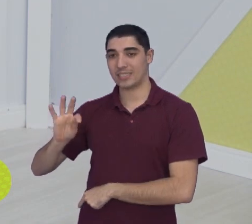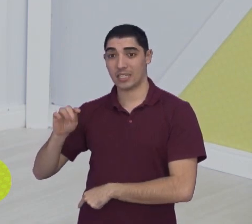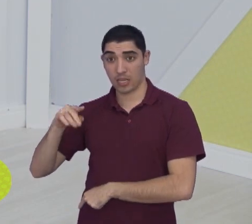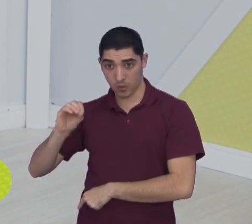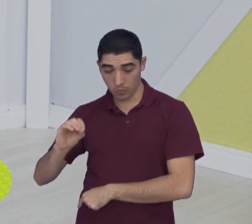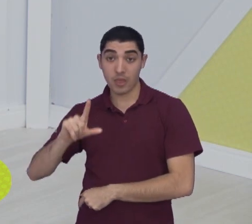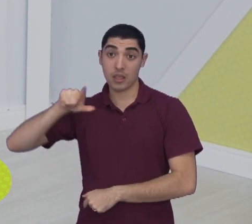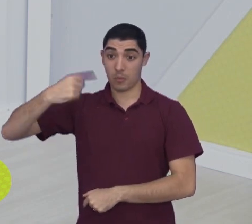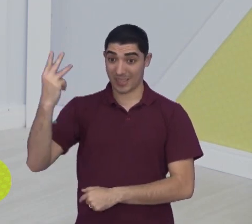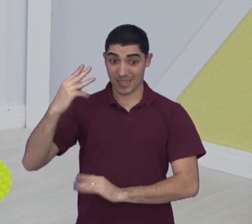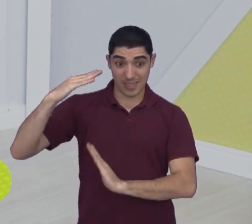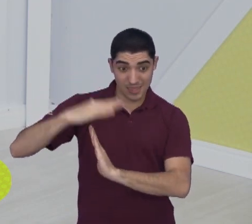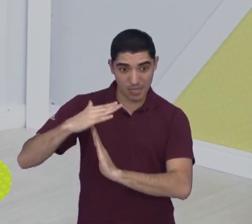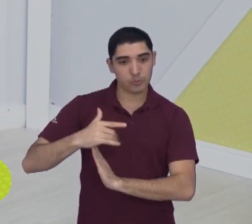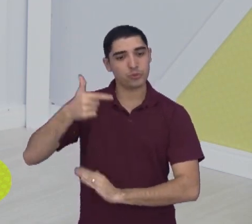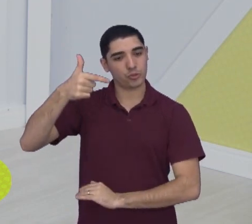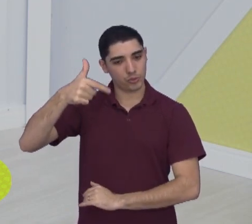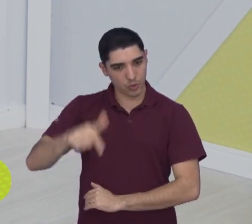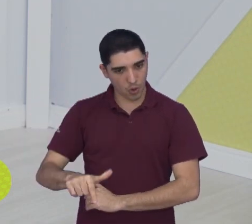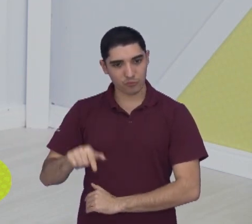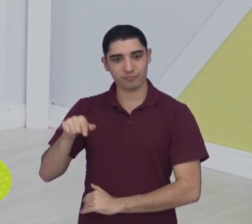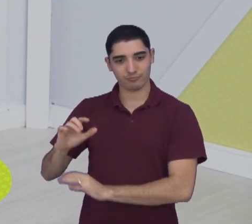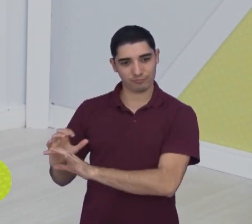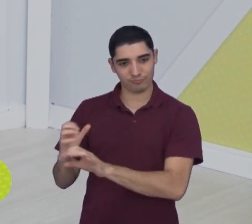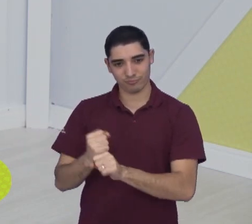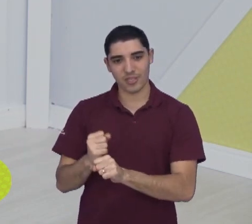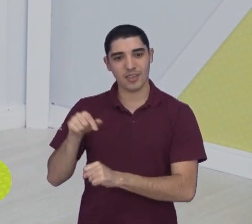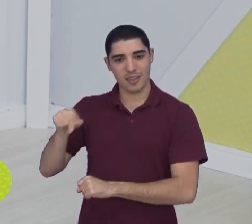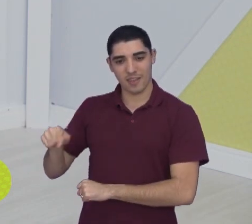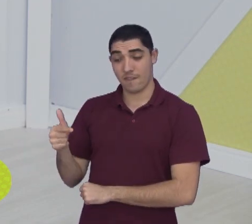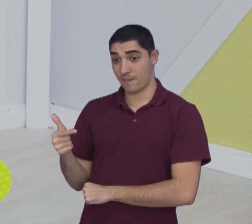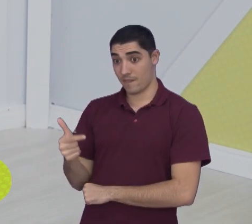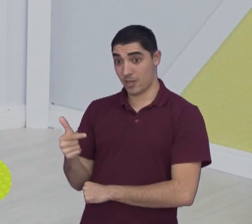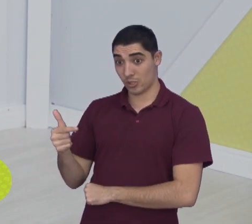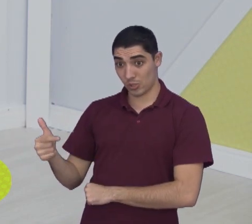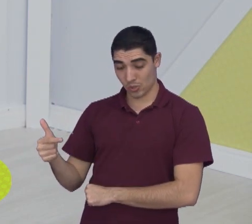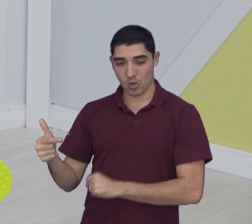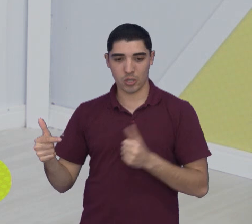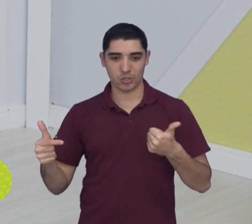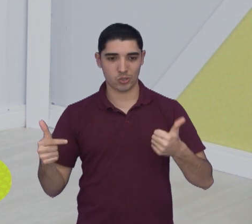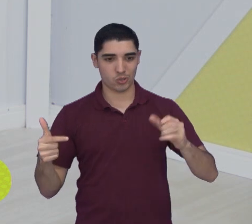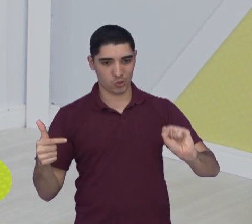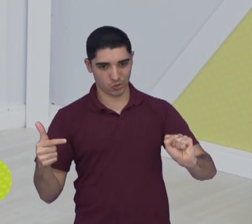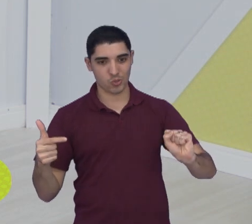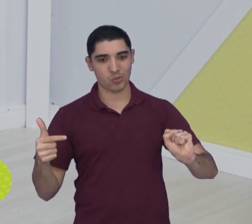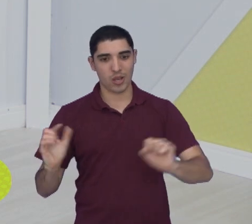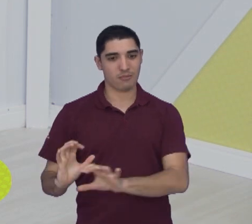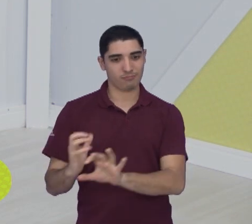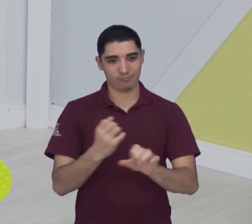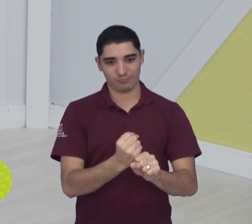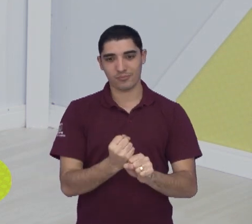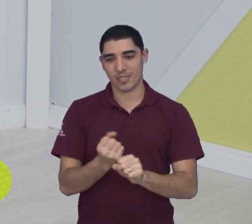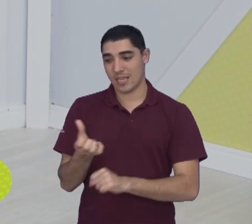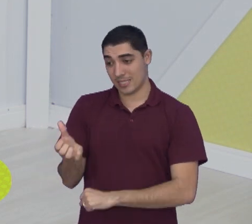do Paulistano dentro do quarto do terceiro, 22 a 18, o jogo já estava 65 a